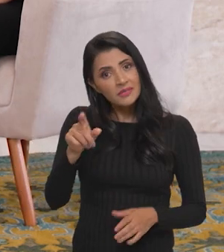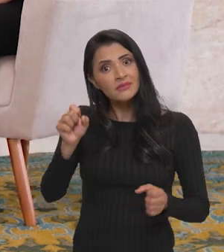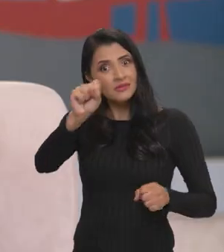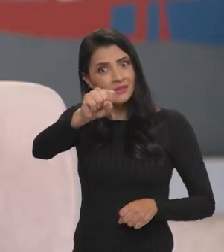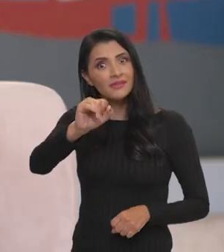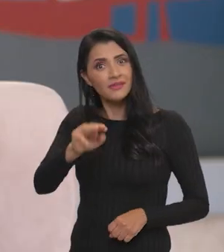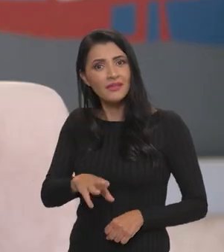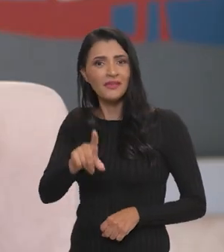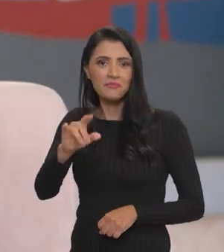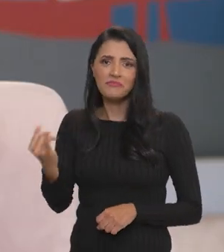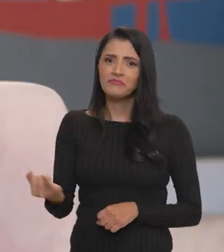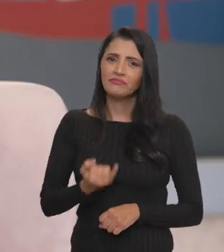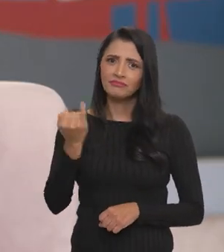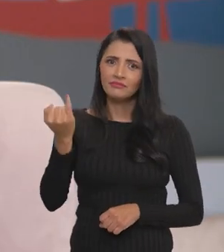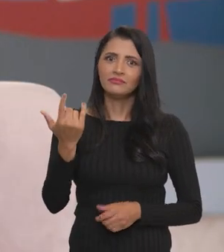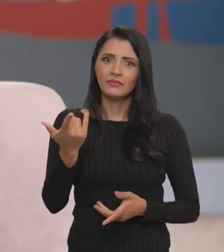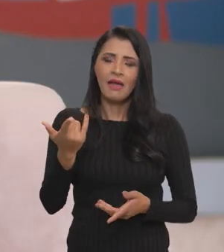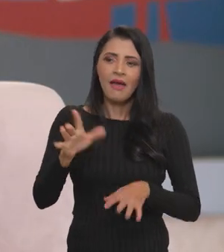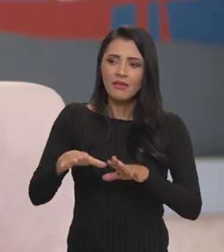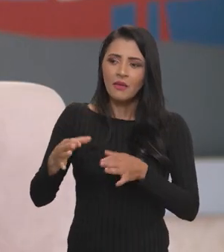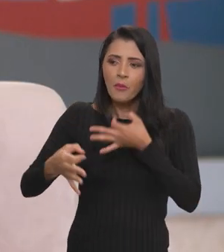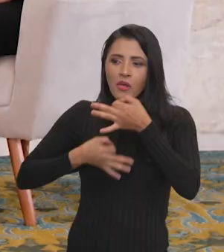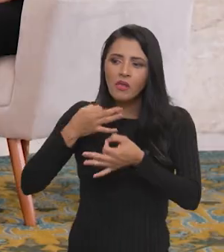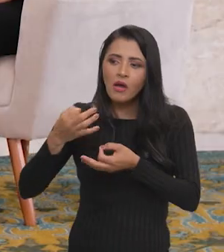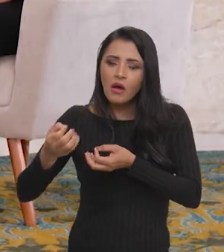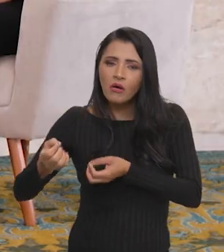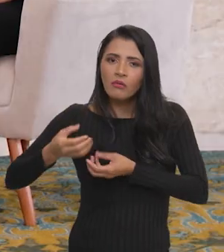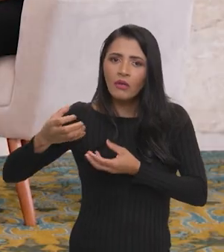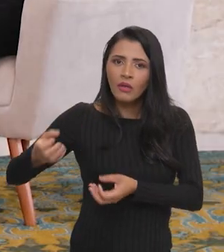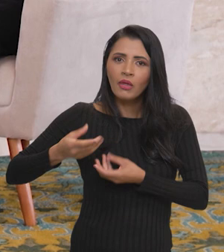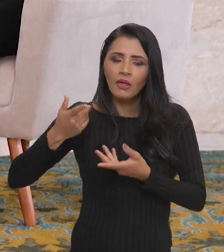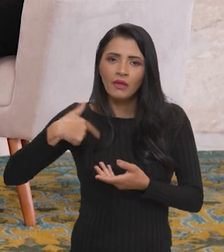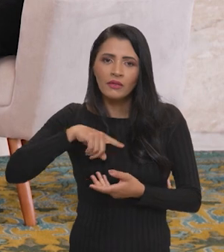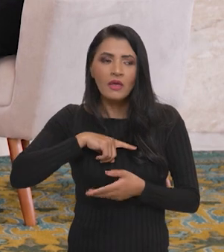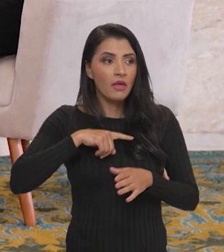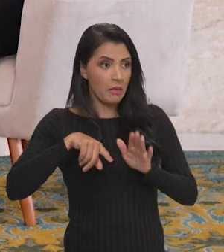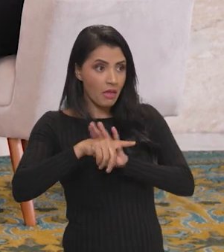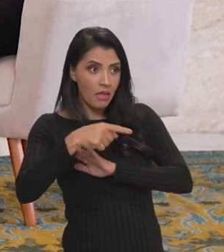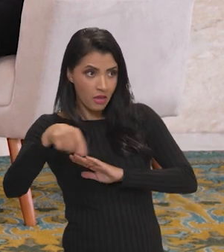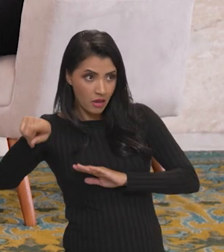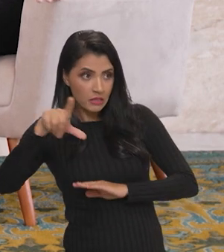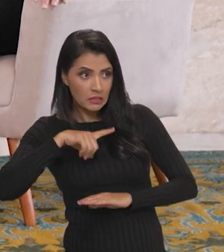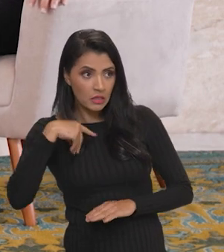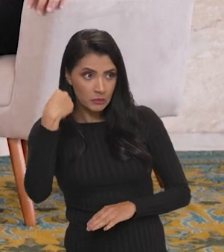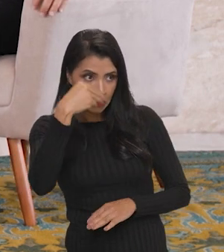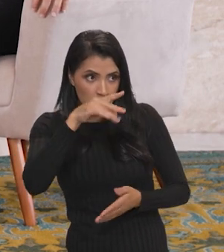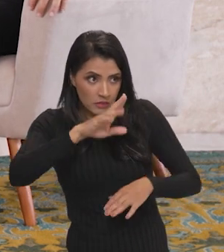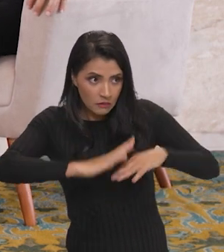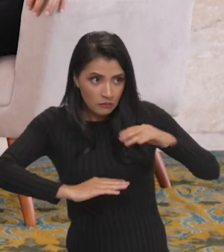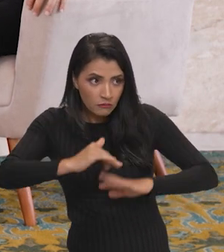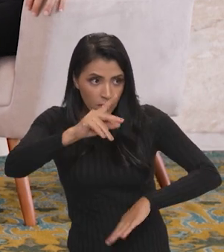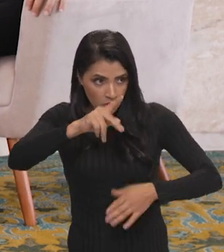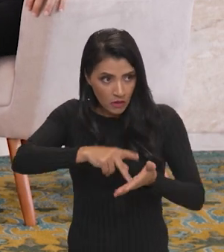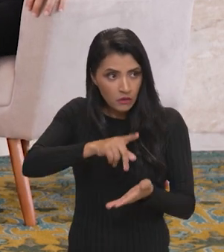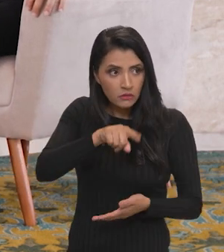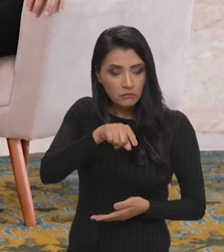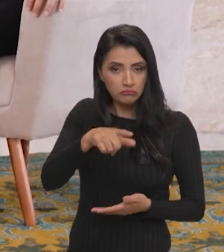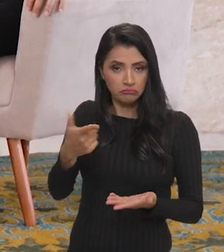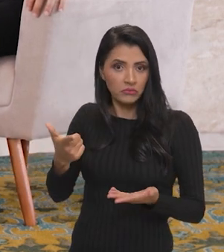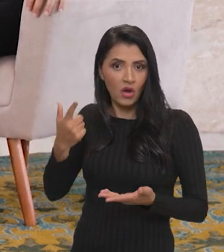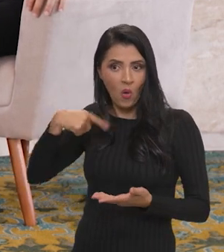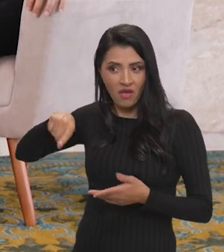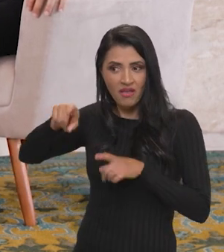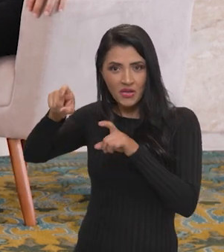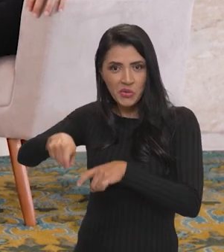Não, é fundamental. Sim, é a partir da escuta dessas várias organizações. Porque são eles que têm experiência na prática também ali, né, Fernanda? Exatamente, é da